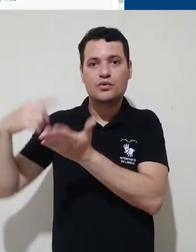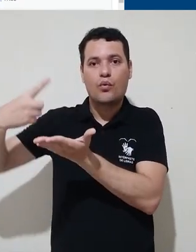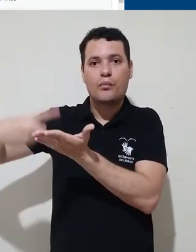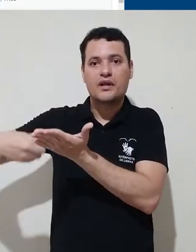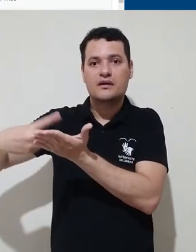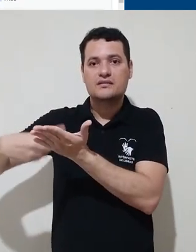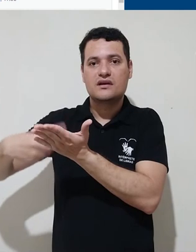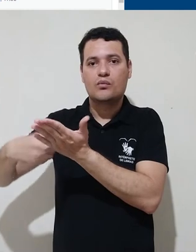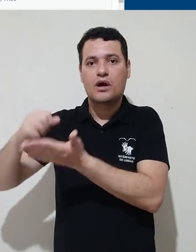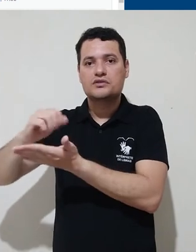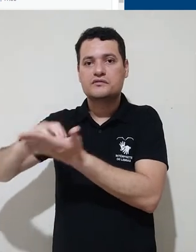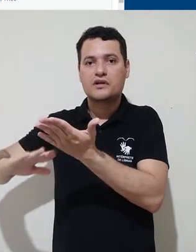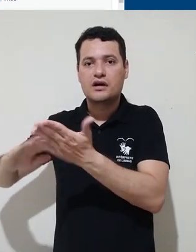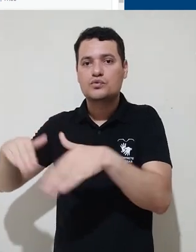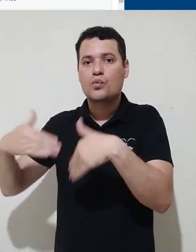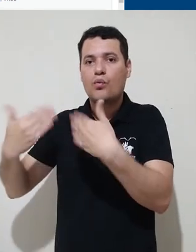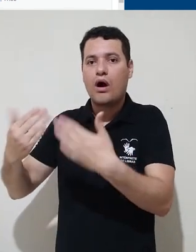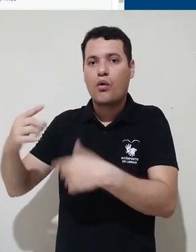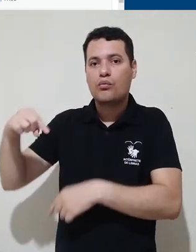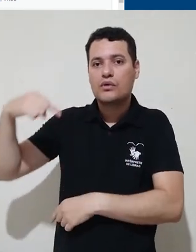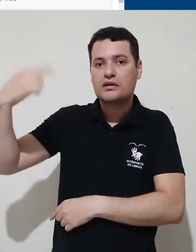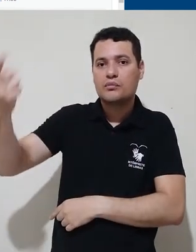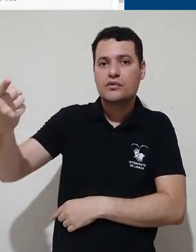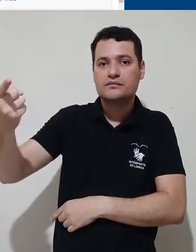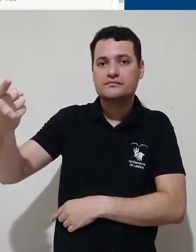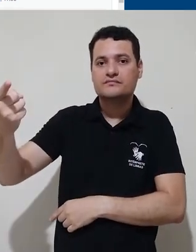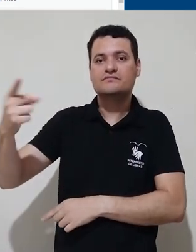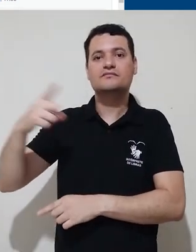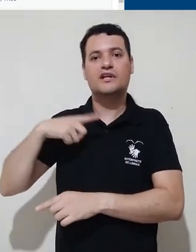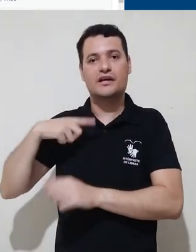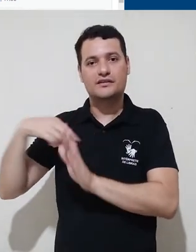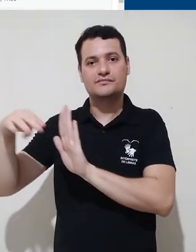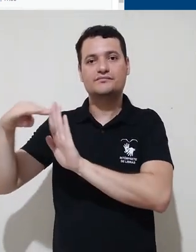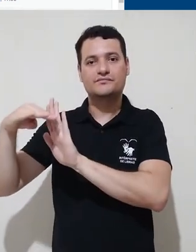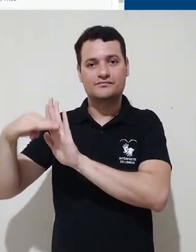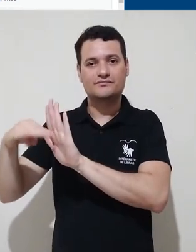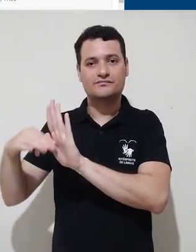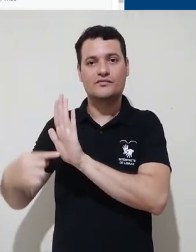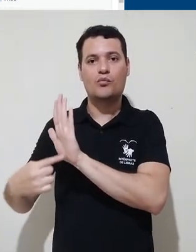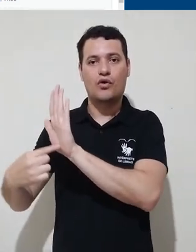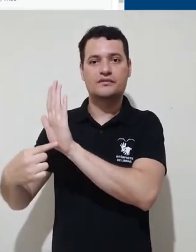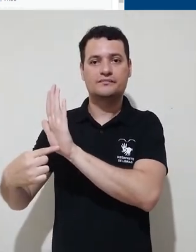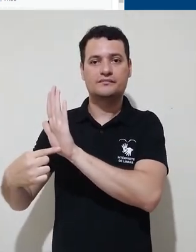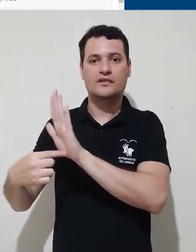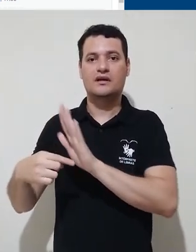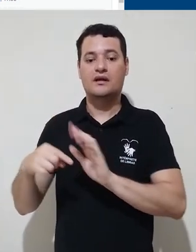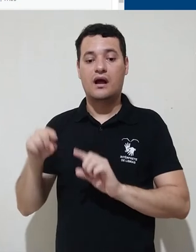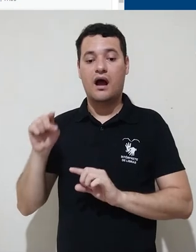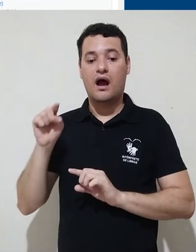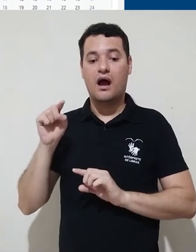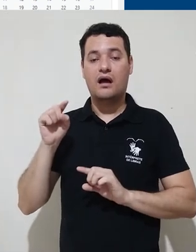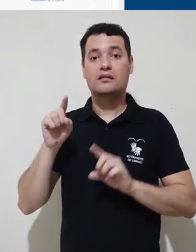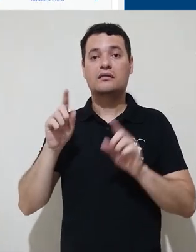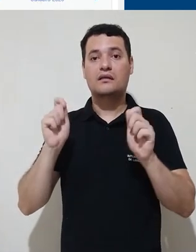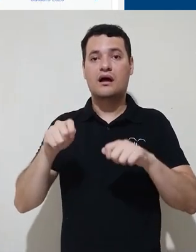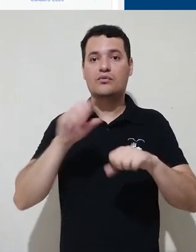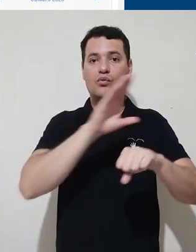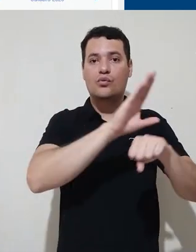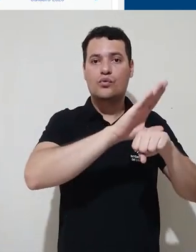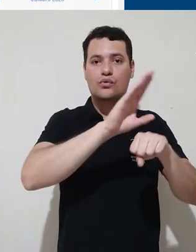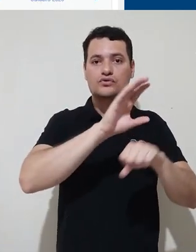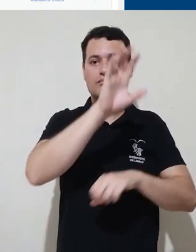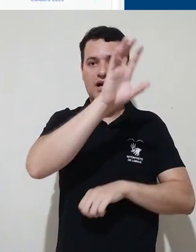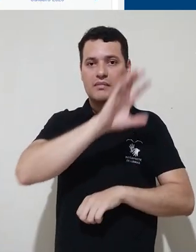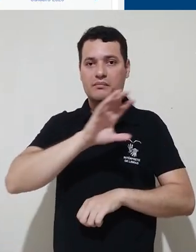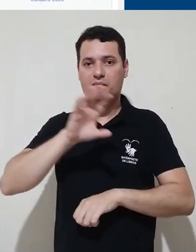uma lista com os próximos eventos agendados dentro da plataforma. E